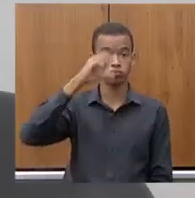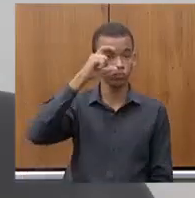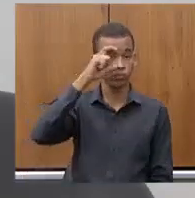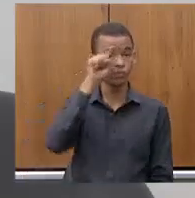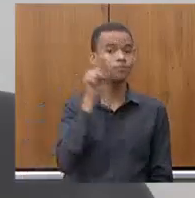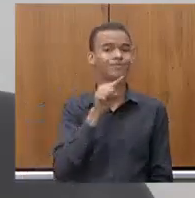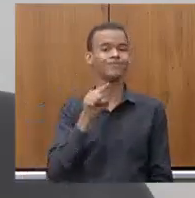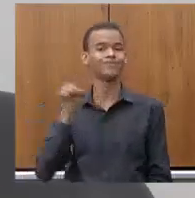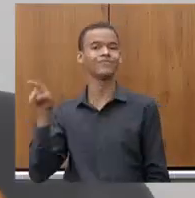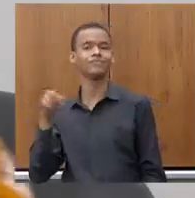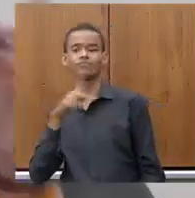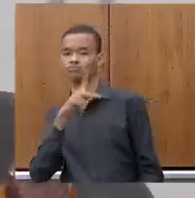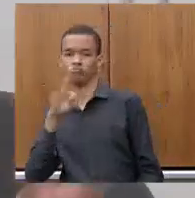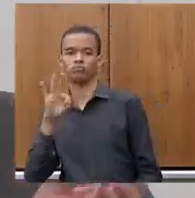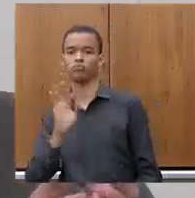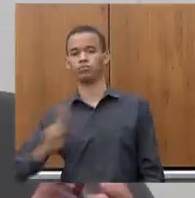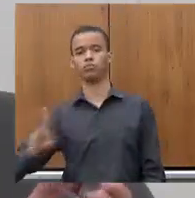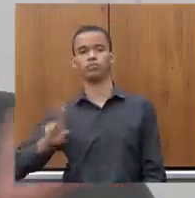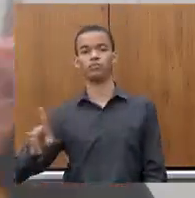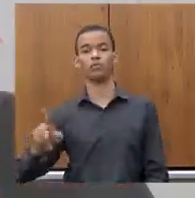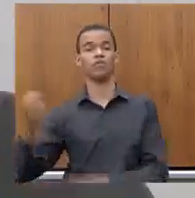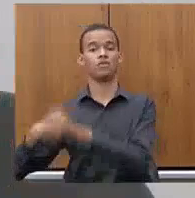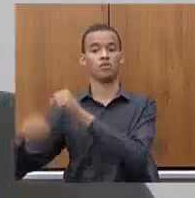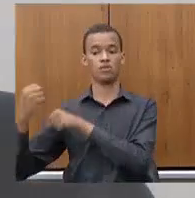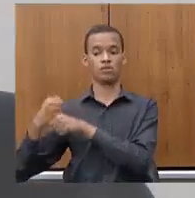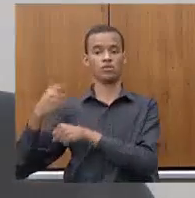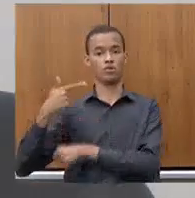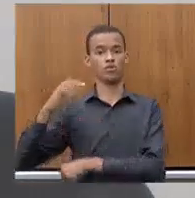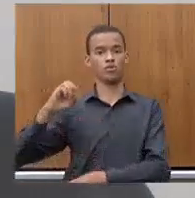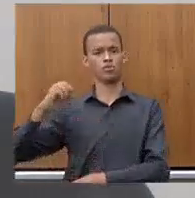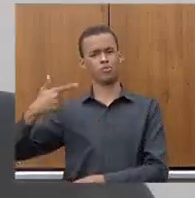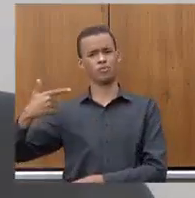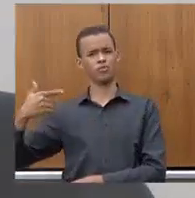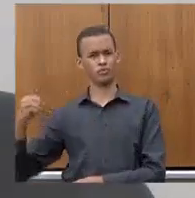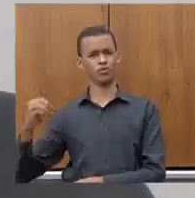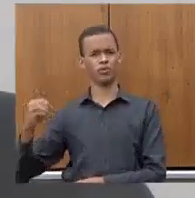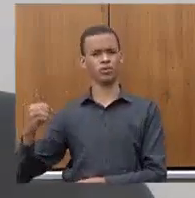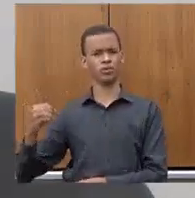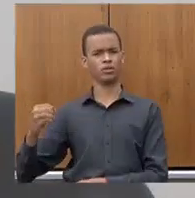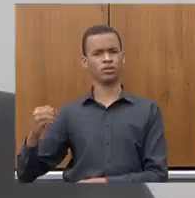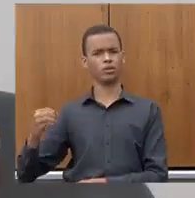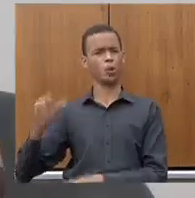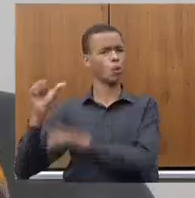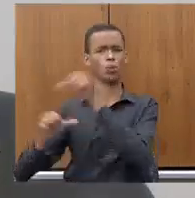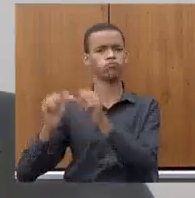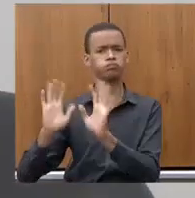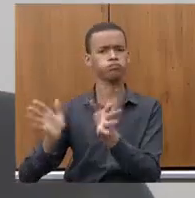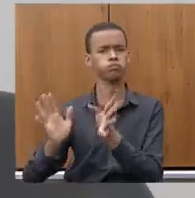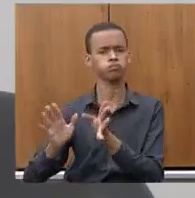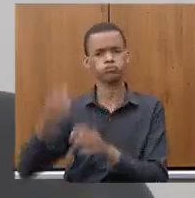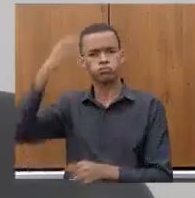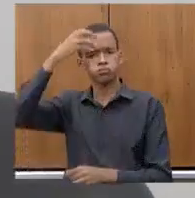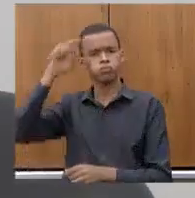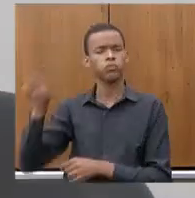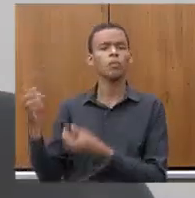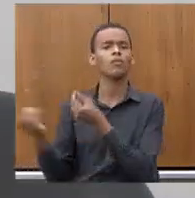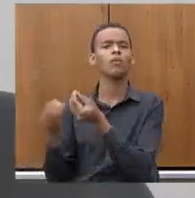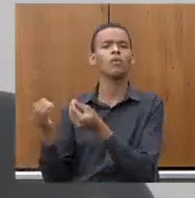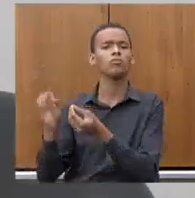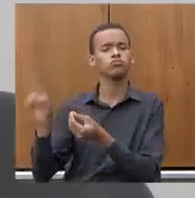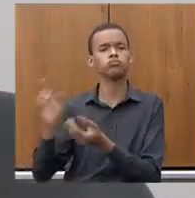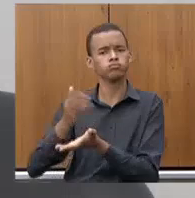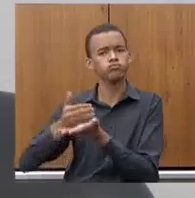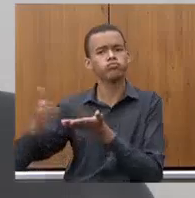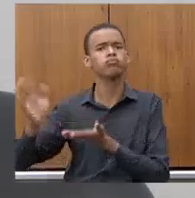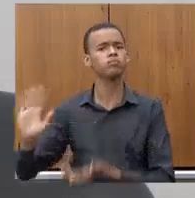como é que em 2020 ainda era o PT o culpado por não fazer a execução da sua gestão? Eu acho